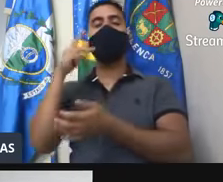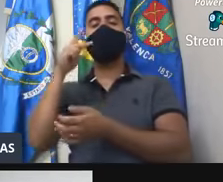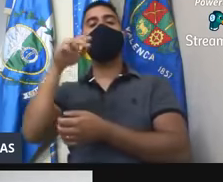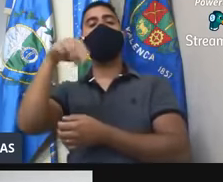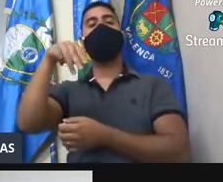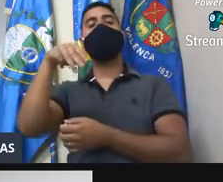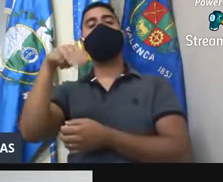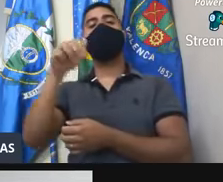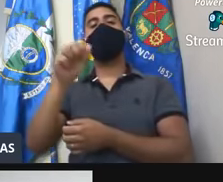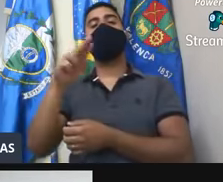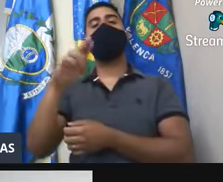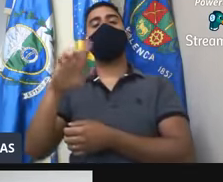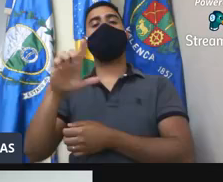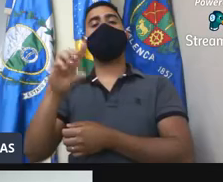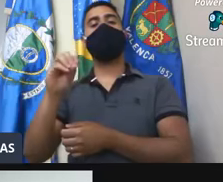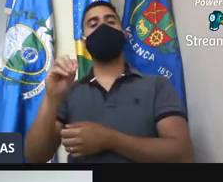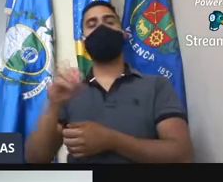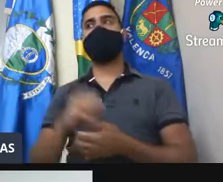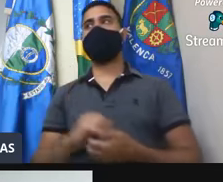Marcelo.